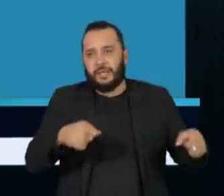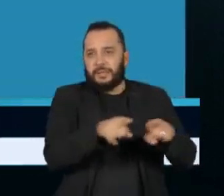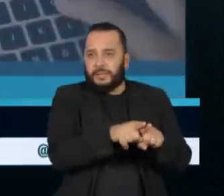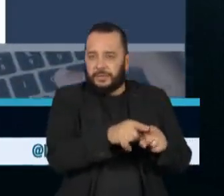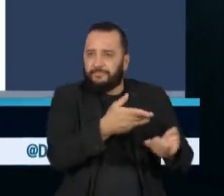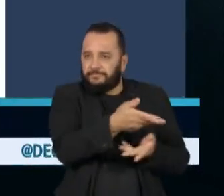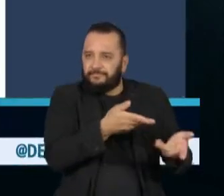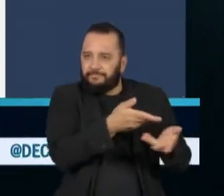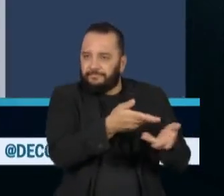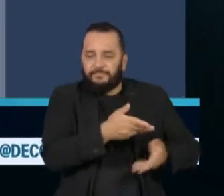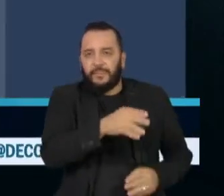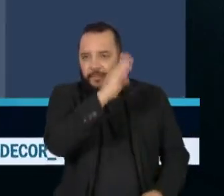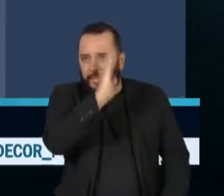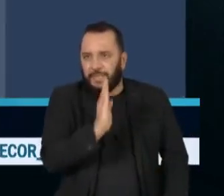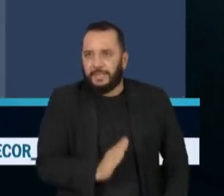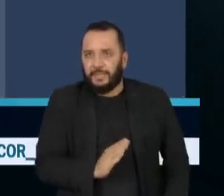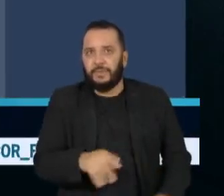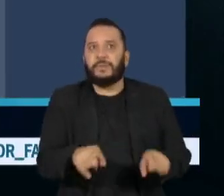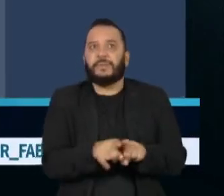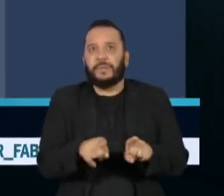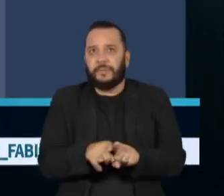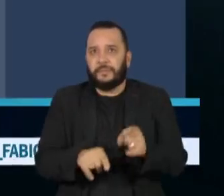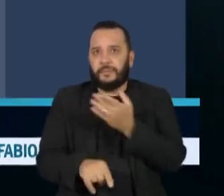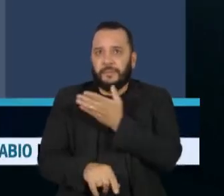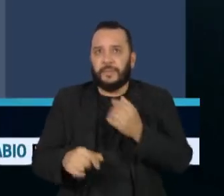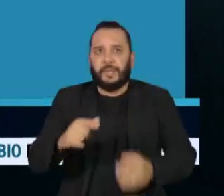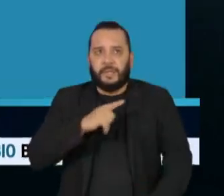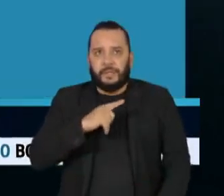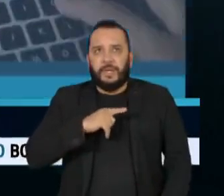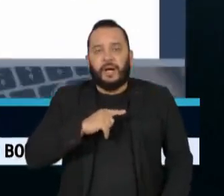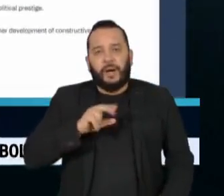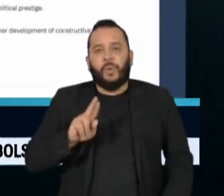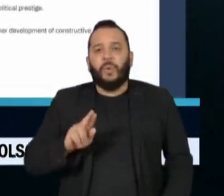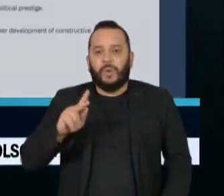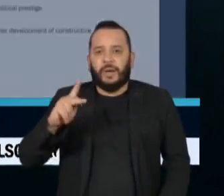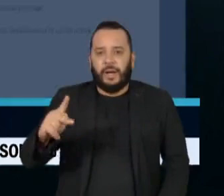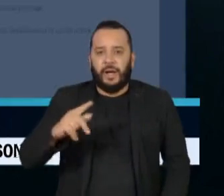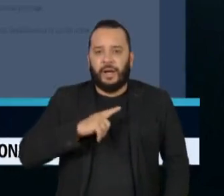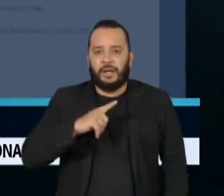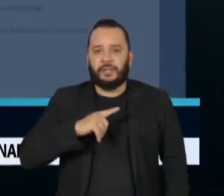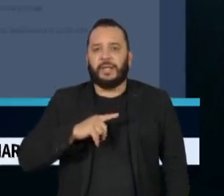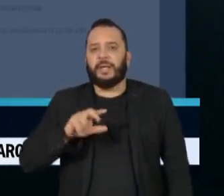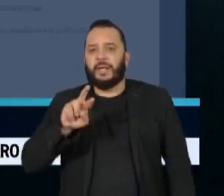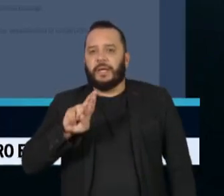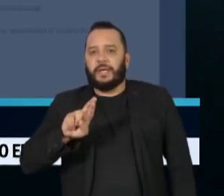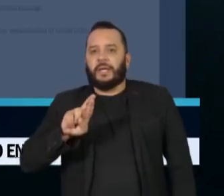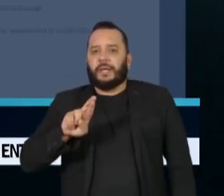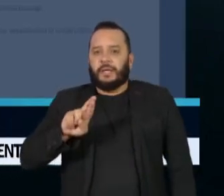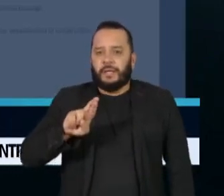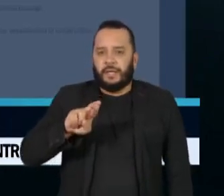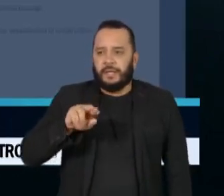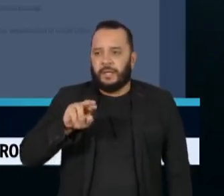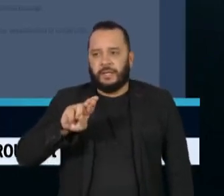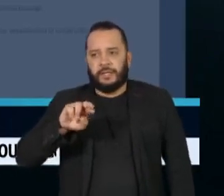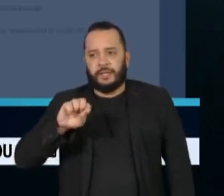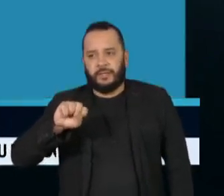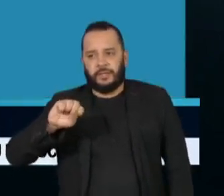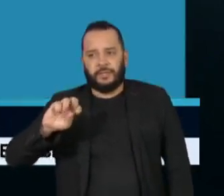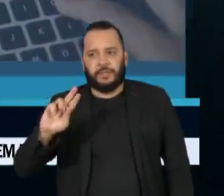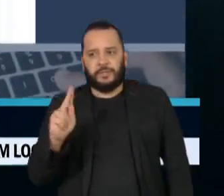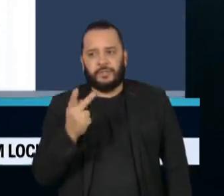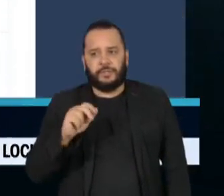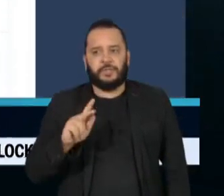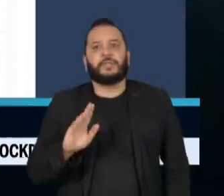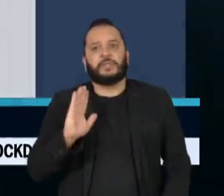Brasil, assim como o novo premier do Reino Unido, Rishi Sunak. De lados opostos na guerra, o líder russo, Vladimir Putin,